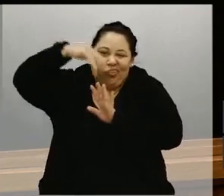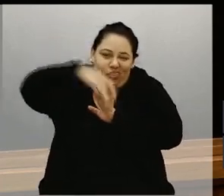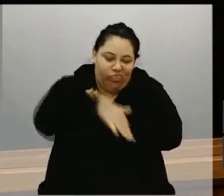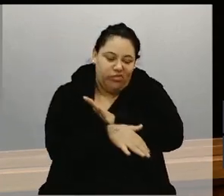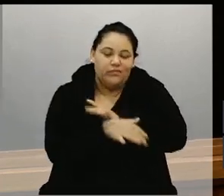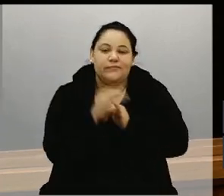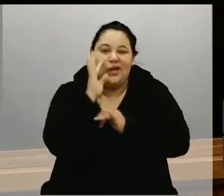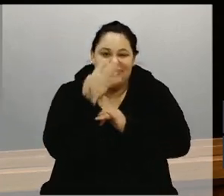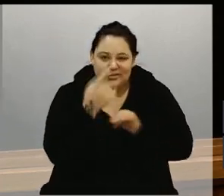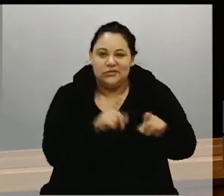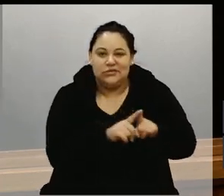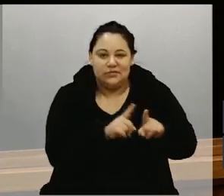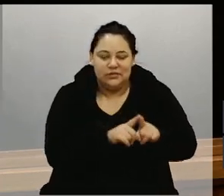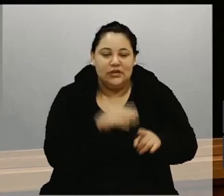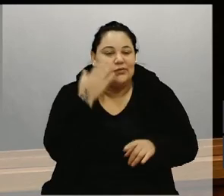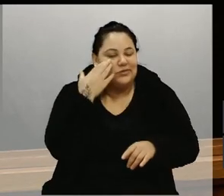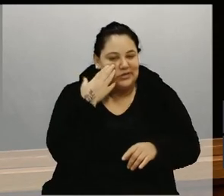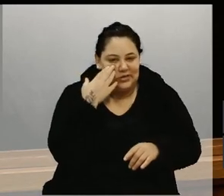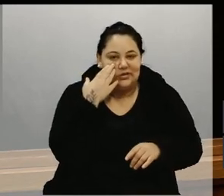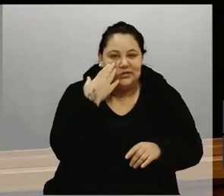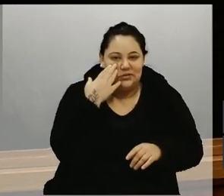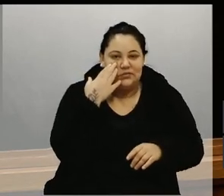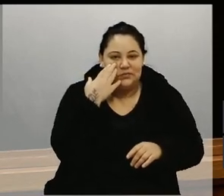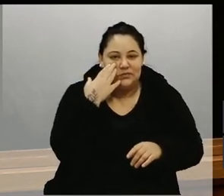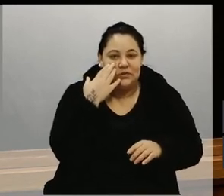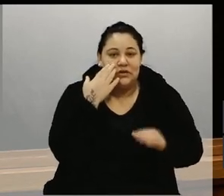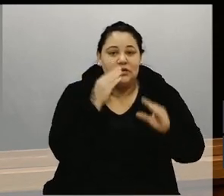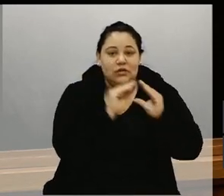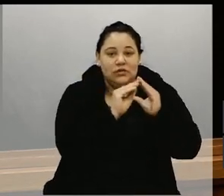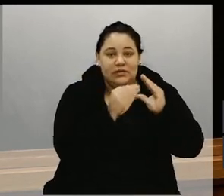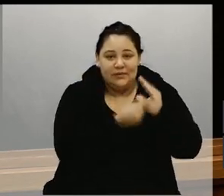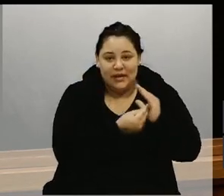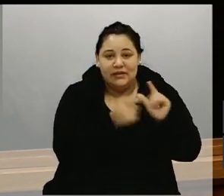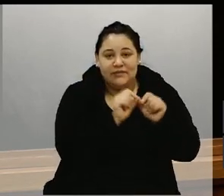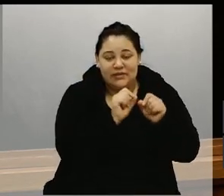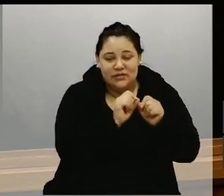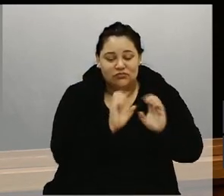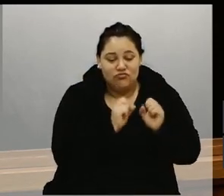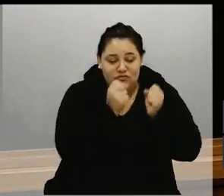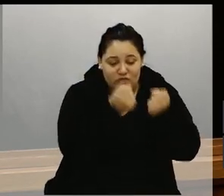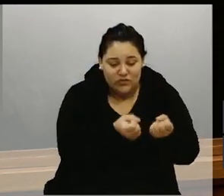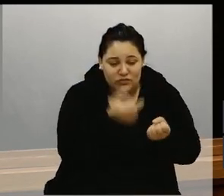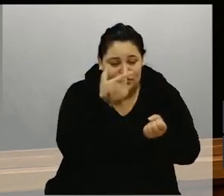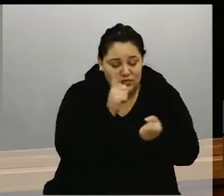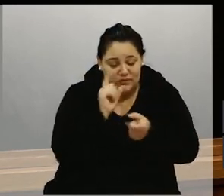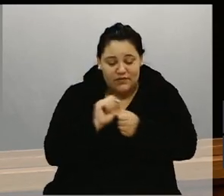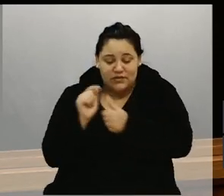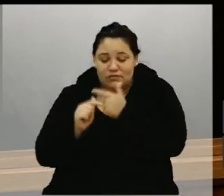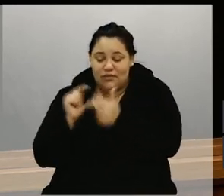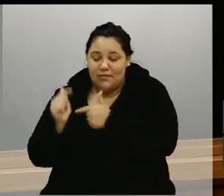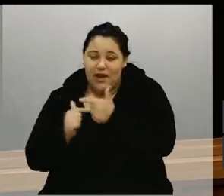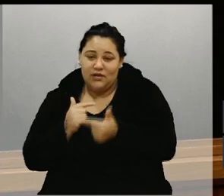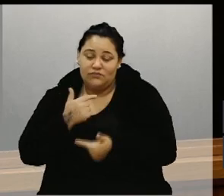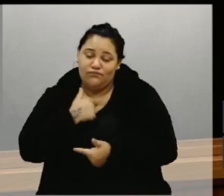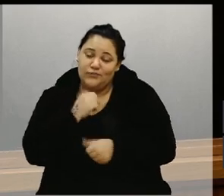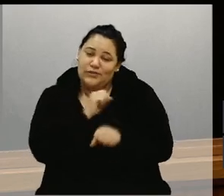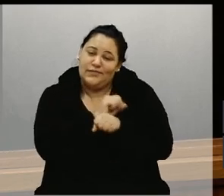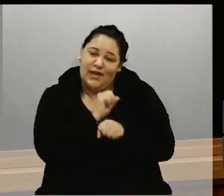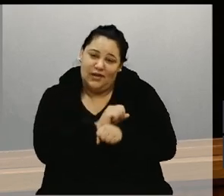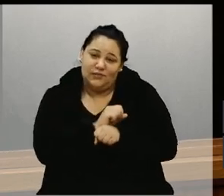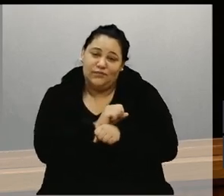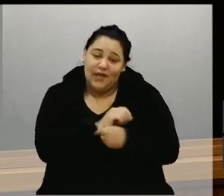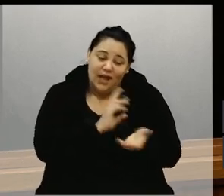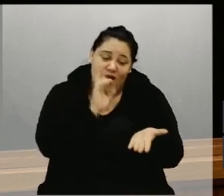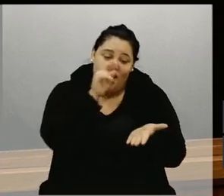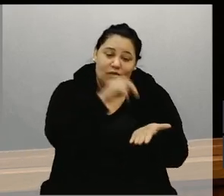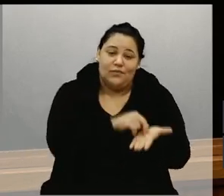esforços pra cumprir com a sua parte. A gente espera que isso seja realmente com a